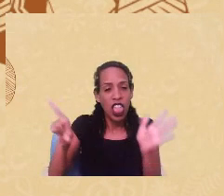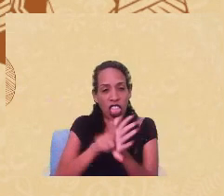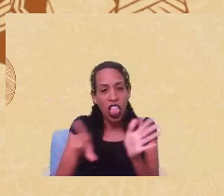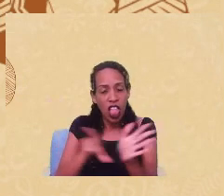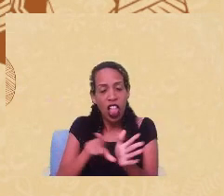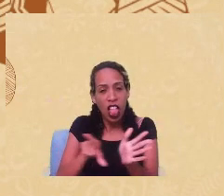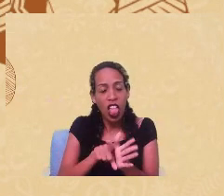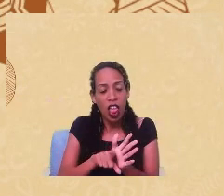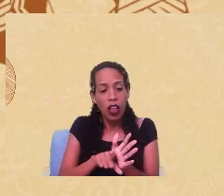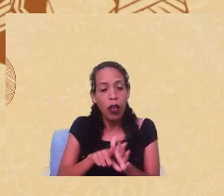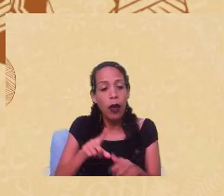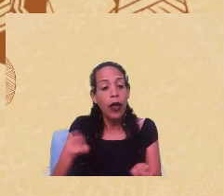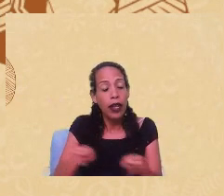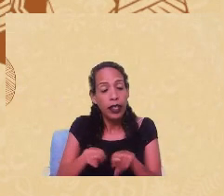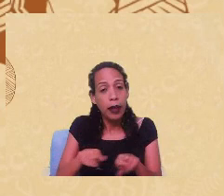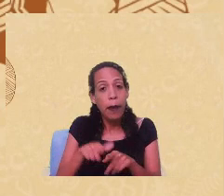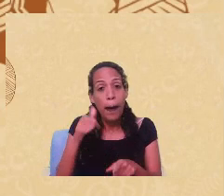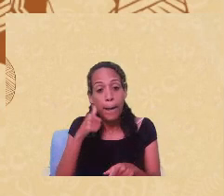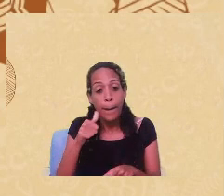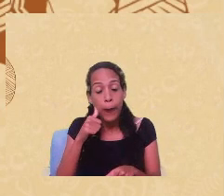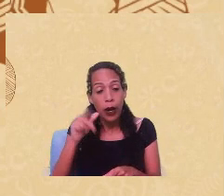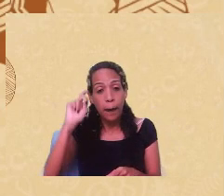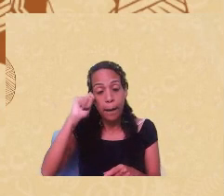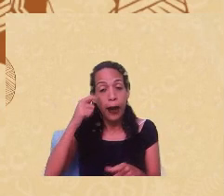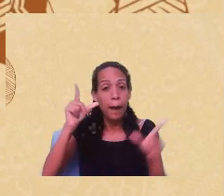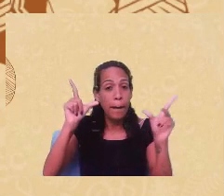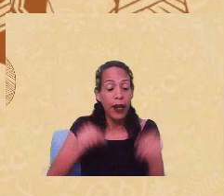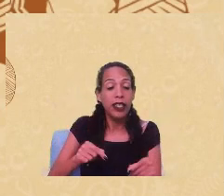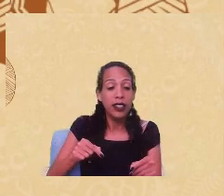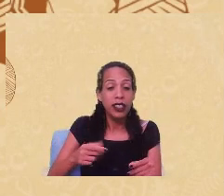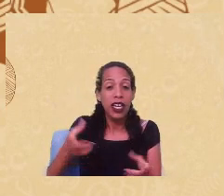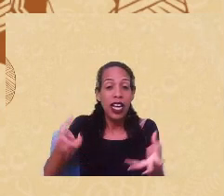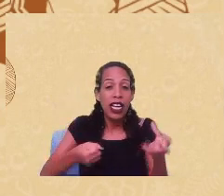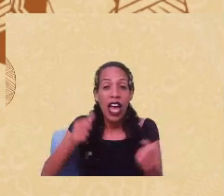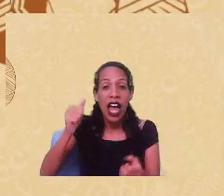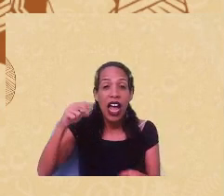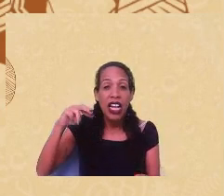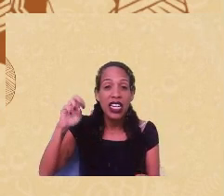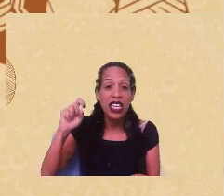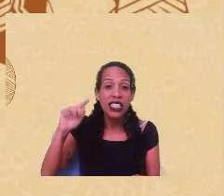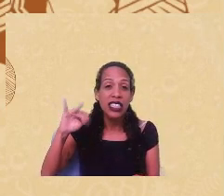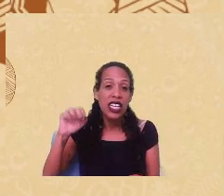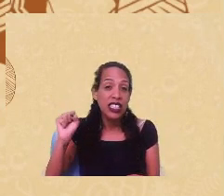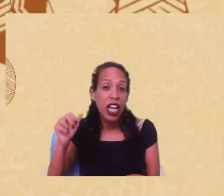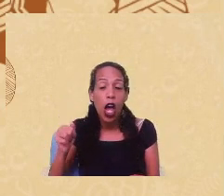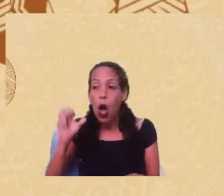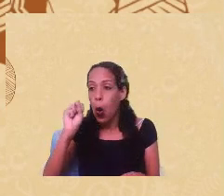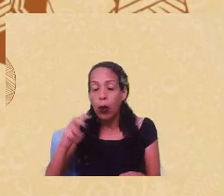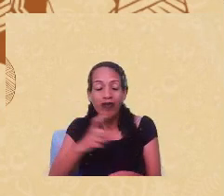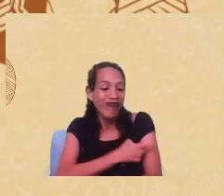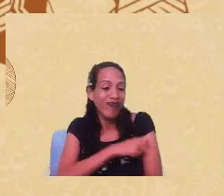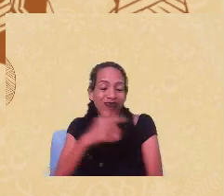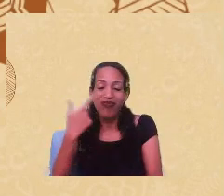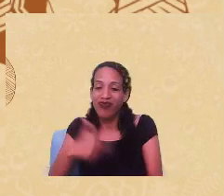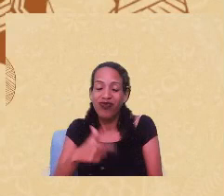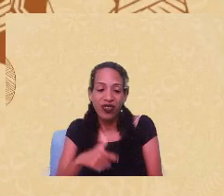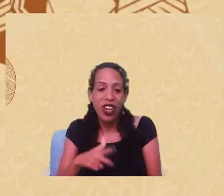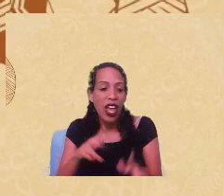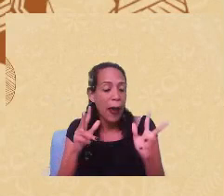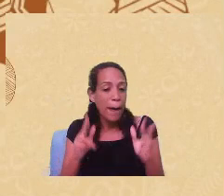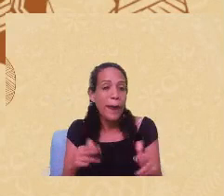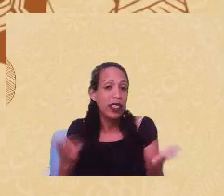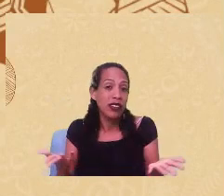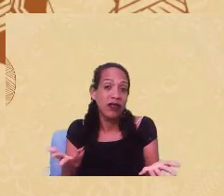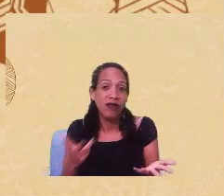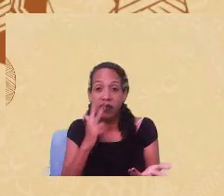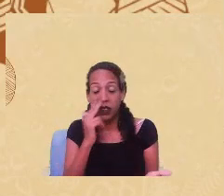e também são as mulheres negras as que menos recebem anestesia ou não são anestesiadas, né? Qualquer semelhança com as práticas do SINs não